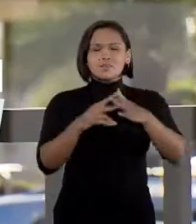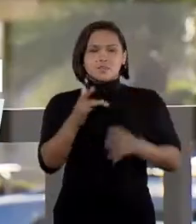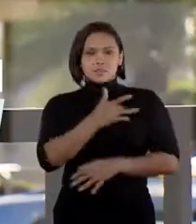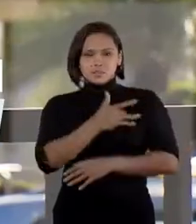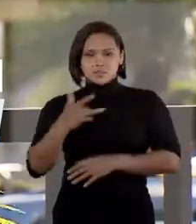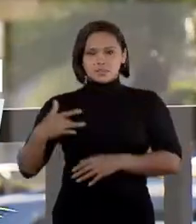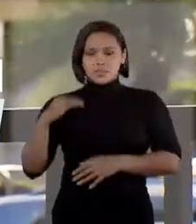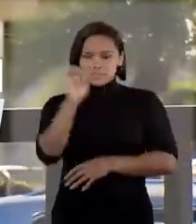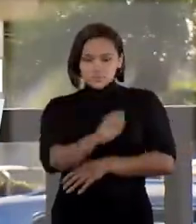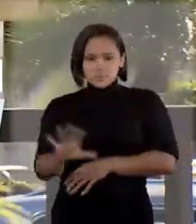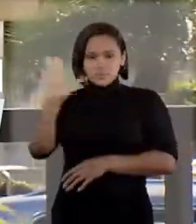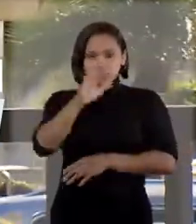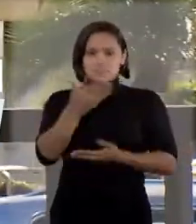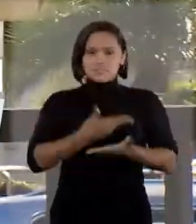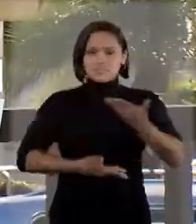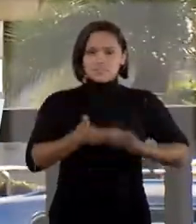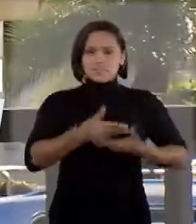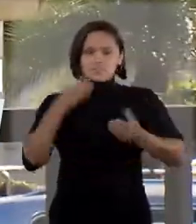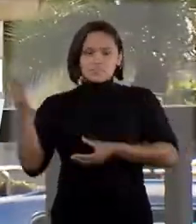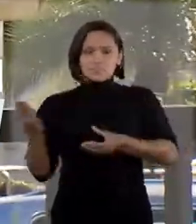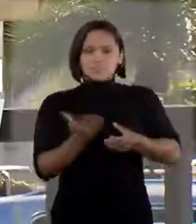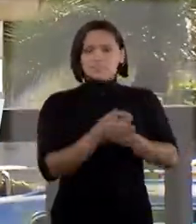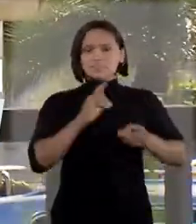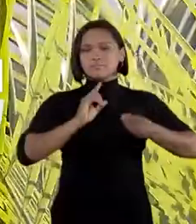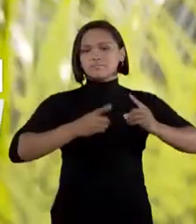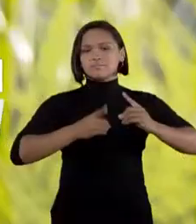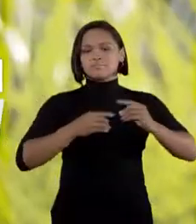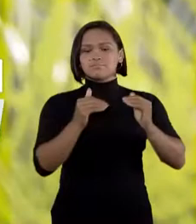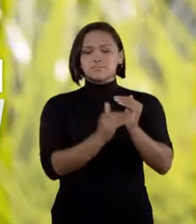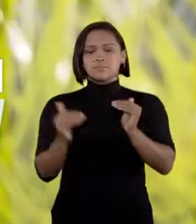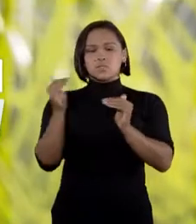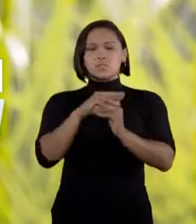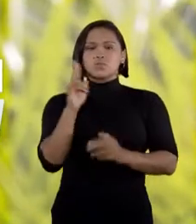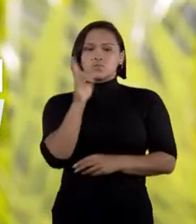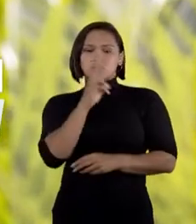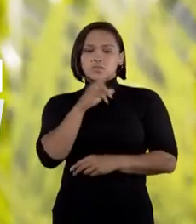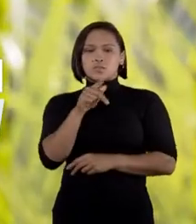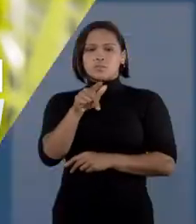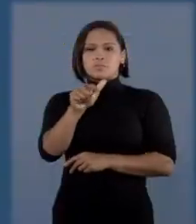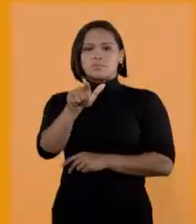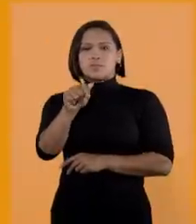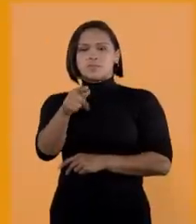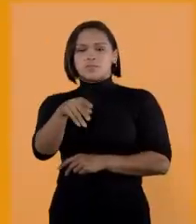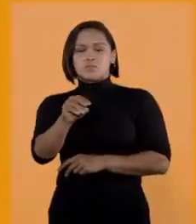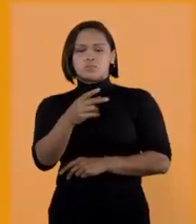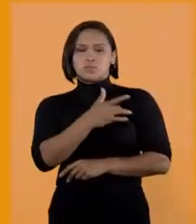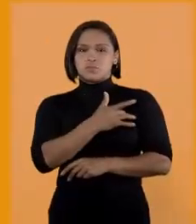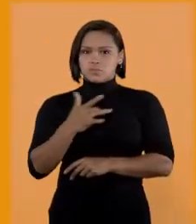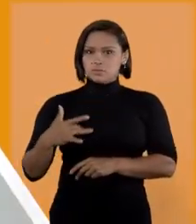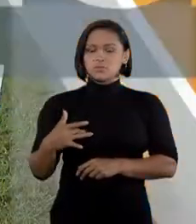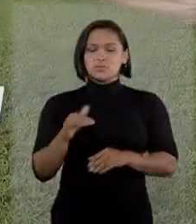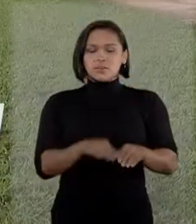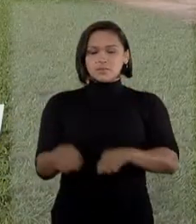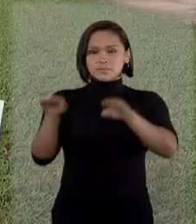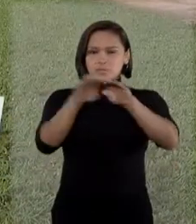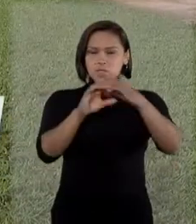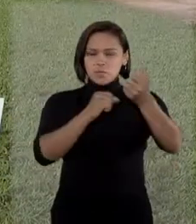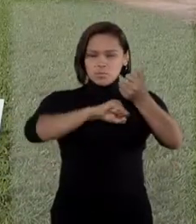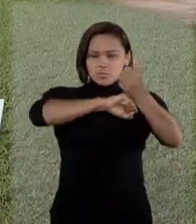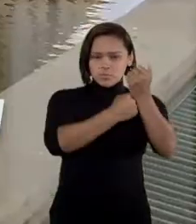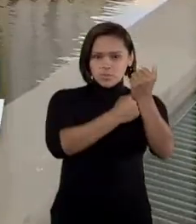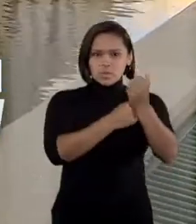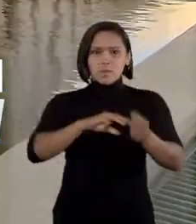devem participar de ação que discute a cobertura de urgências por planos de saúde. Restabelecido o bloqueio